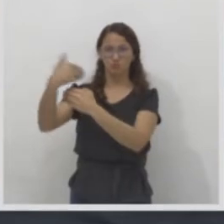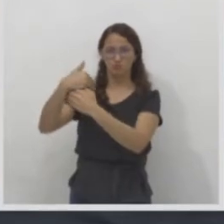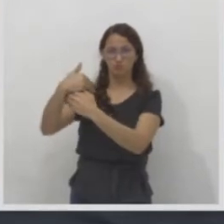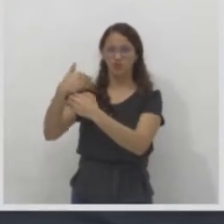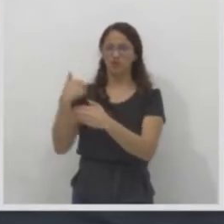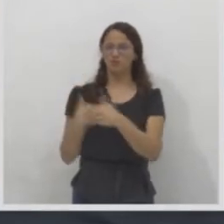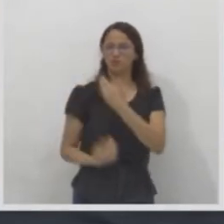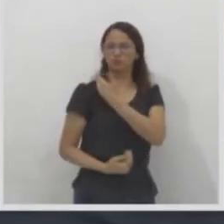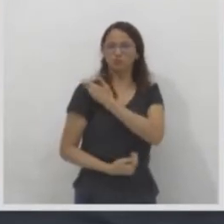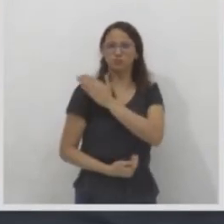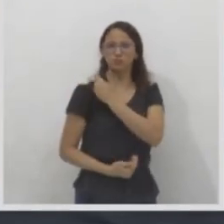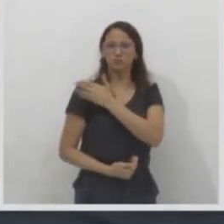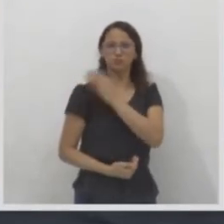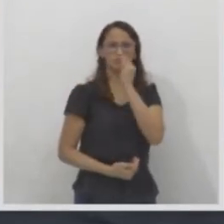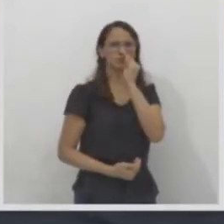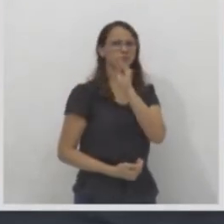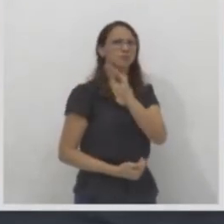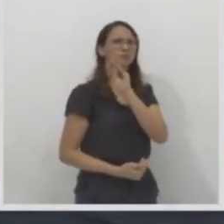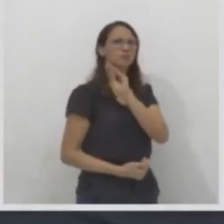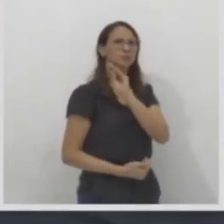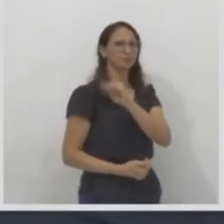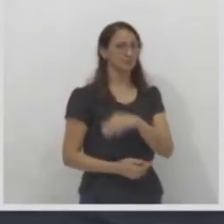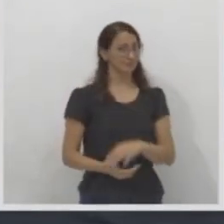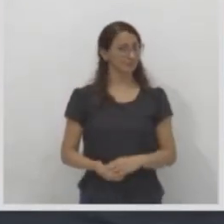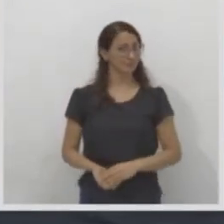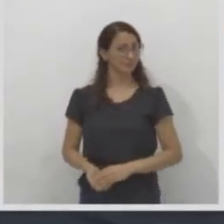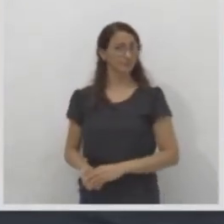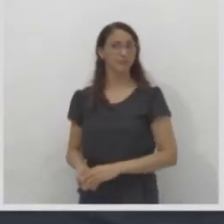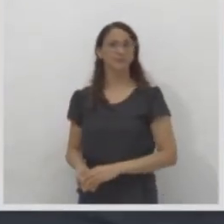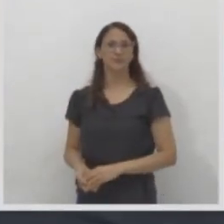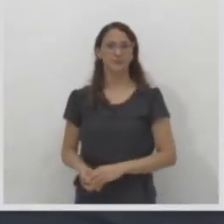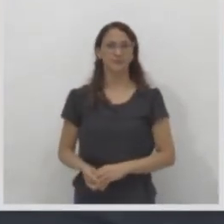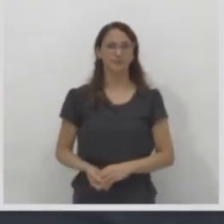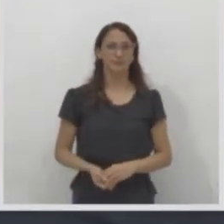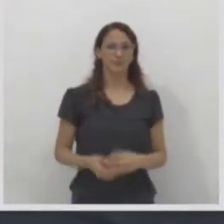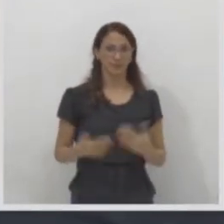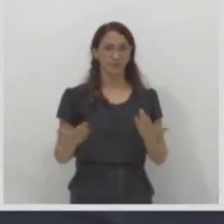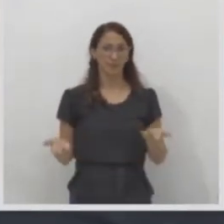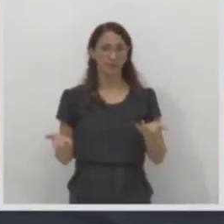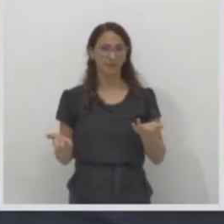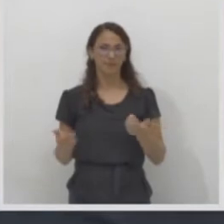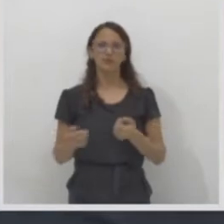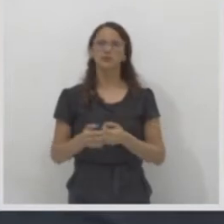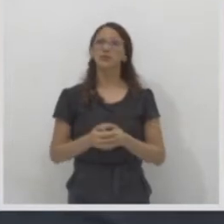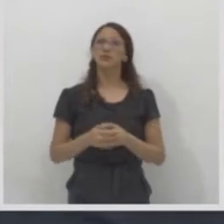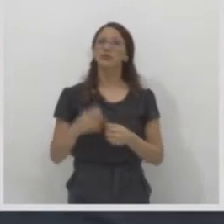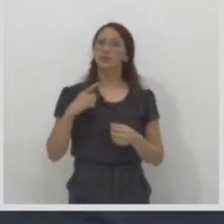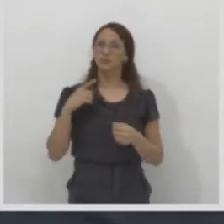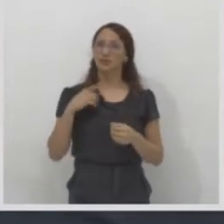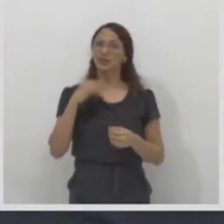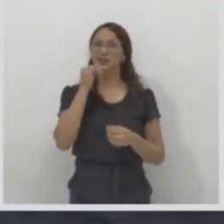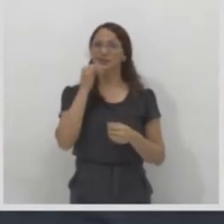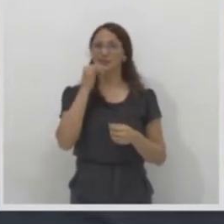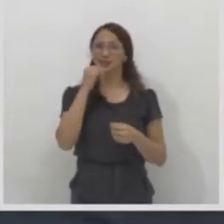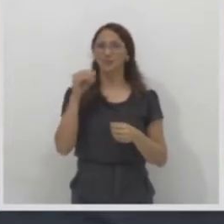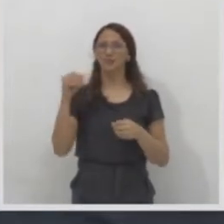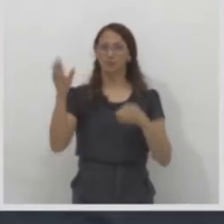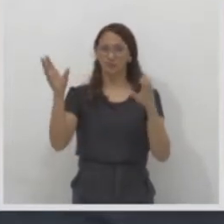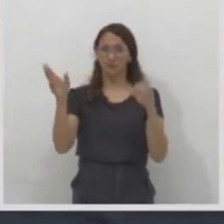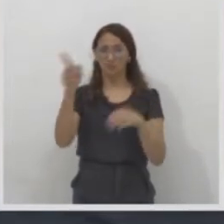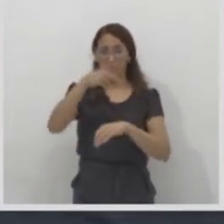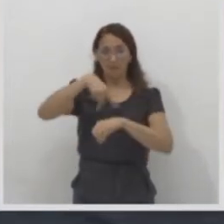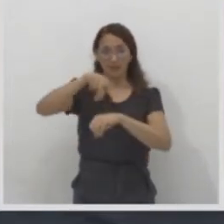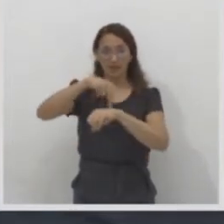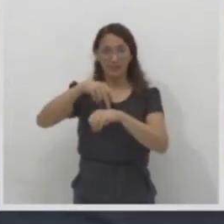Tudo bem? Tudo tranquilo? E, claro, existem as migrações dentro do nosso país. Se não